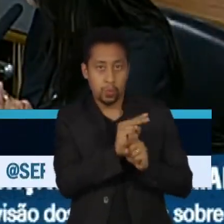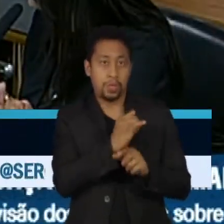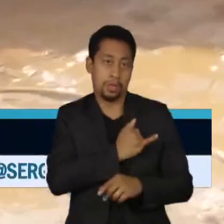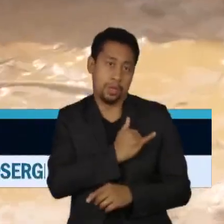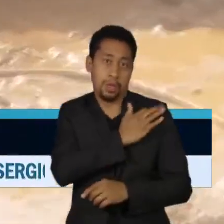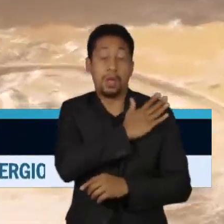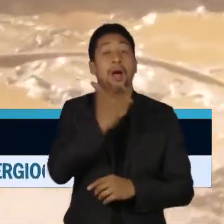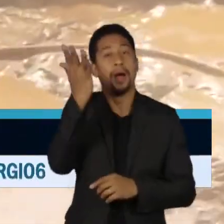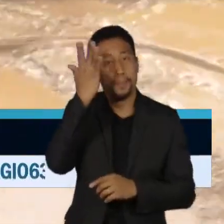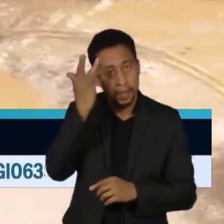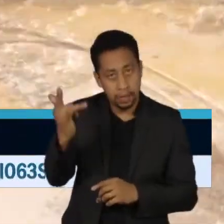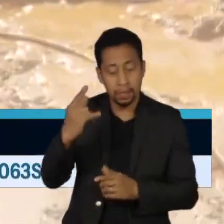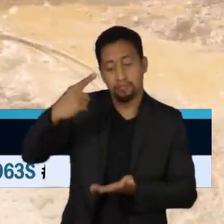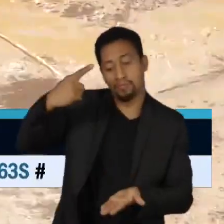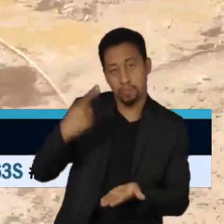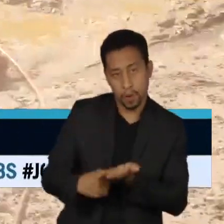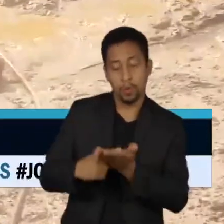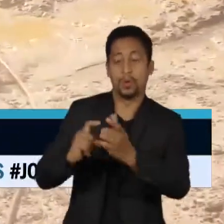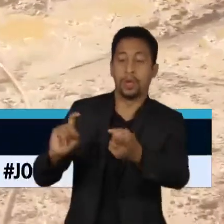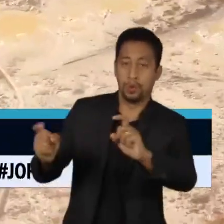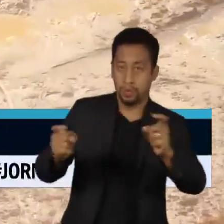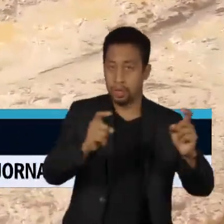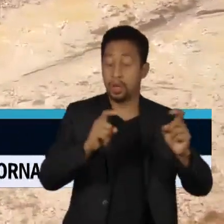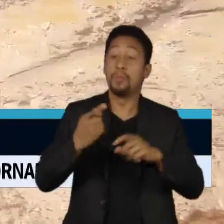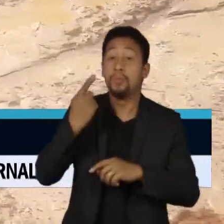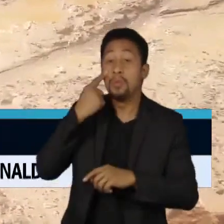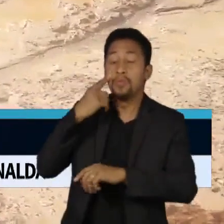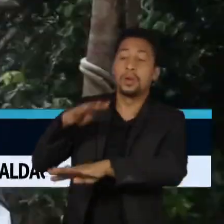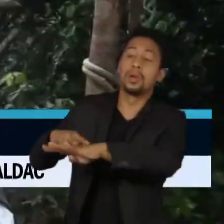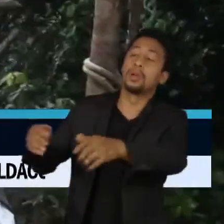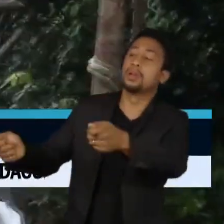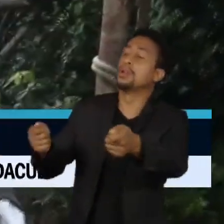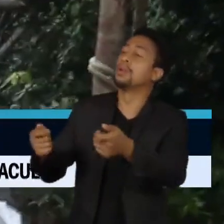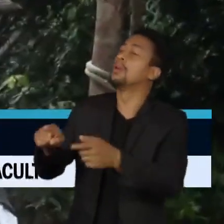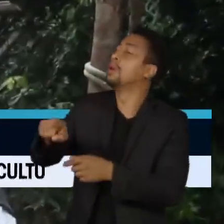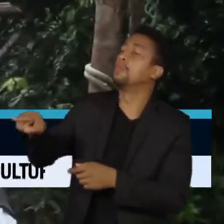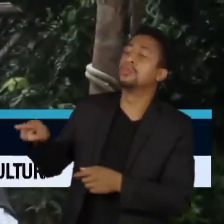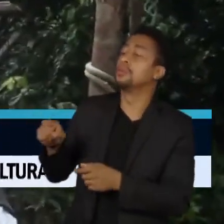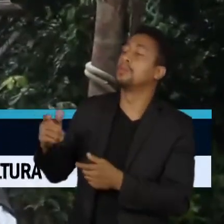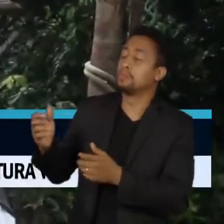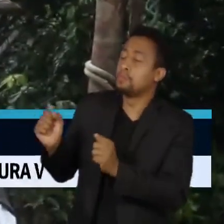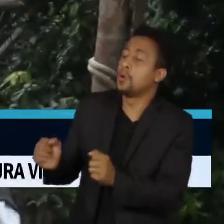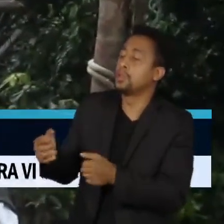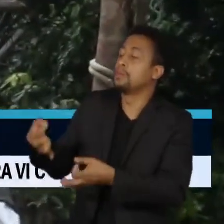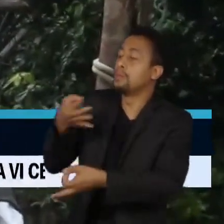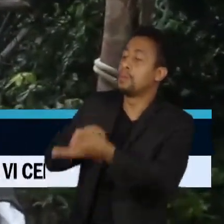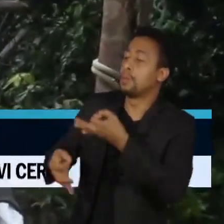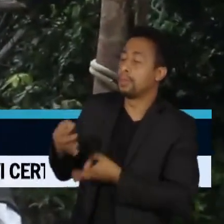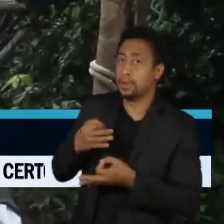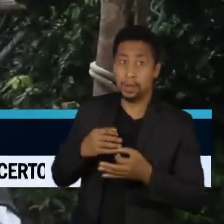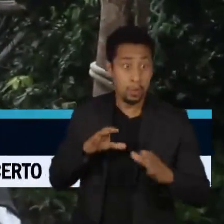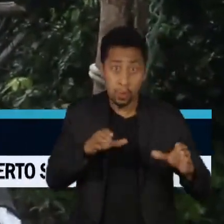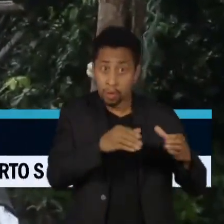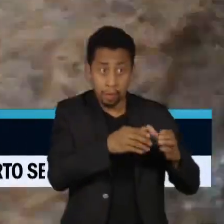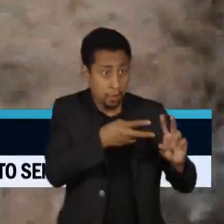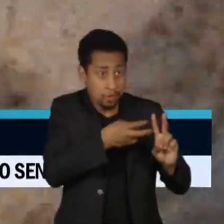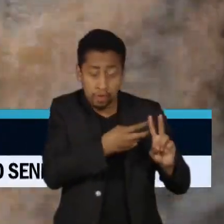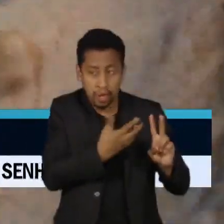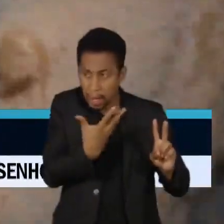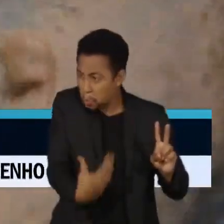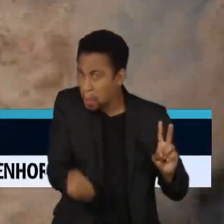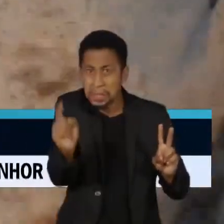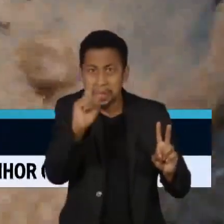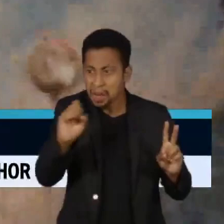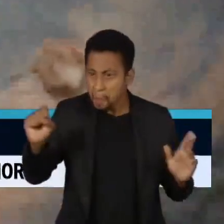pública para ouvir os garimpeiros, o que gerou indignação entre as lideranças indígenas. A comissão diz que pretende debater a visão dos